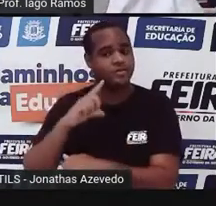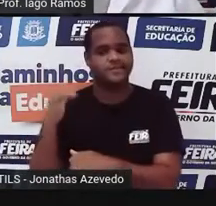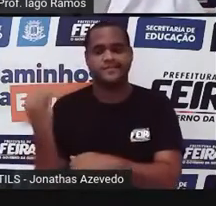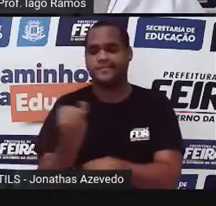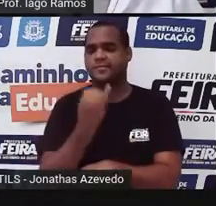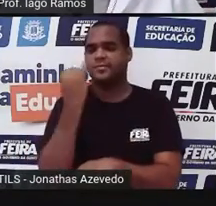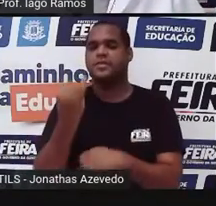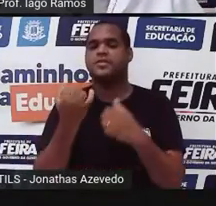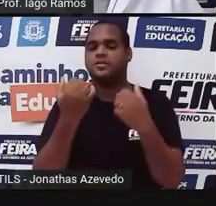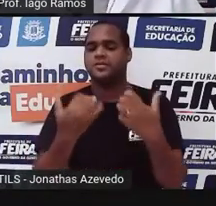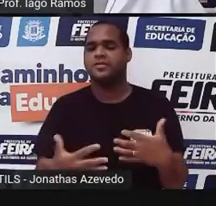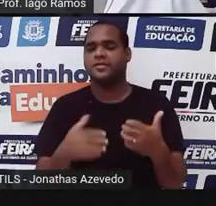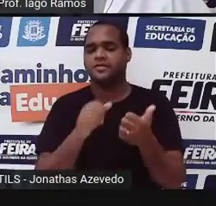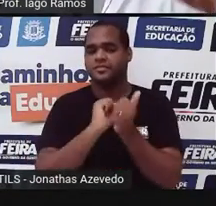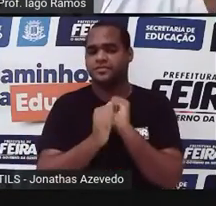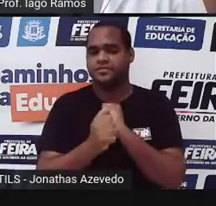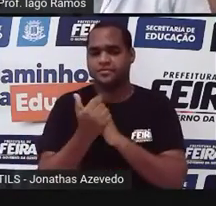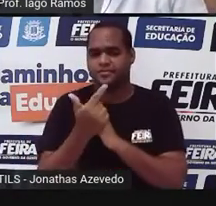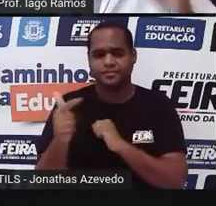nada a ver com esportes, olha só.